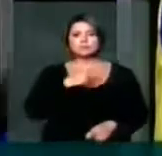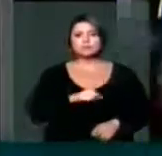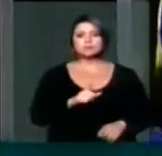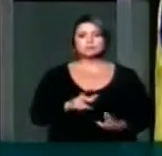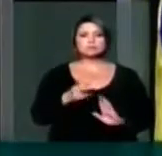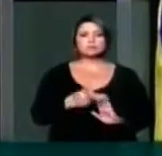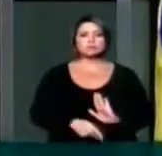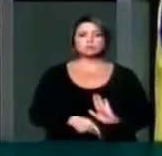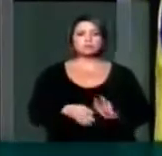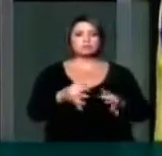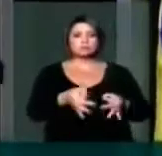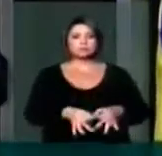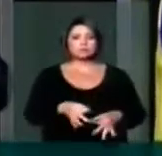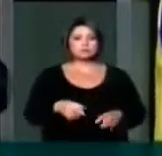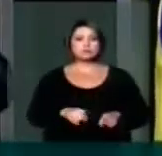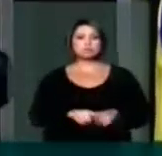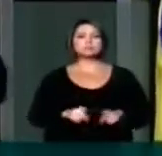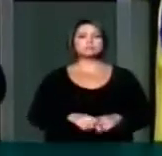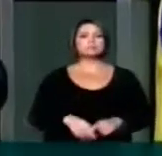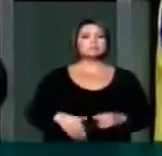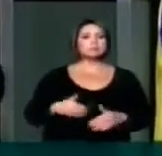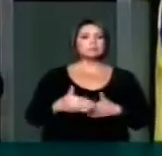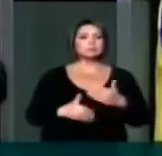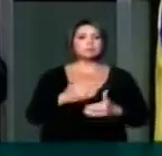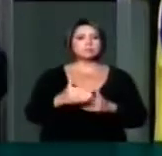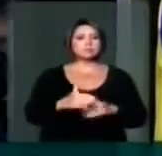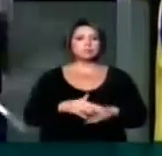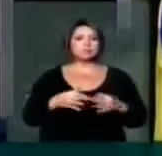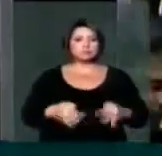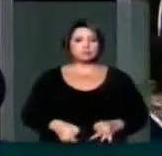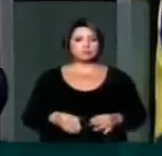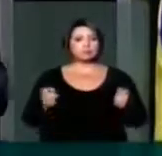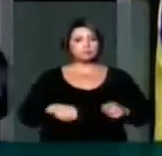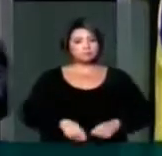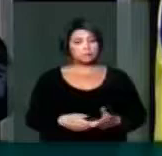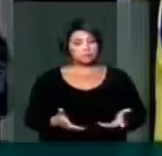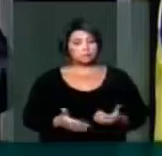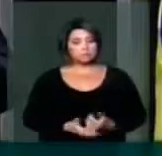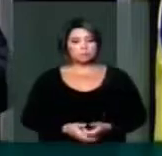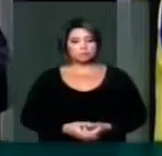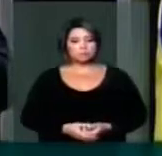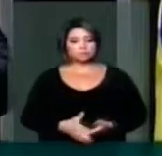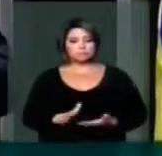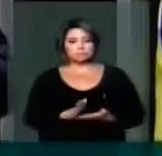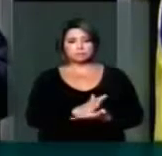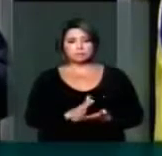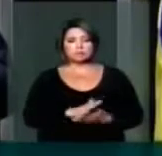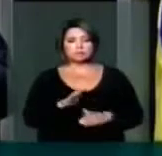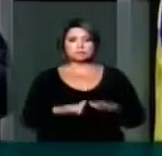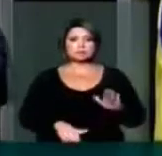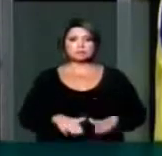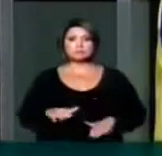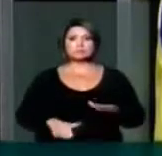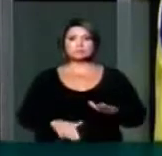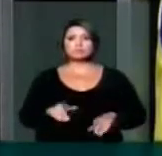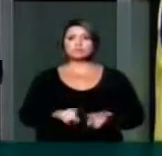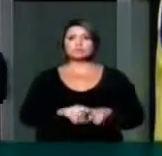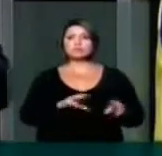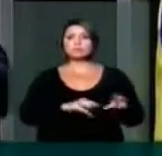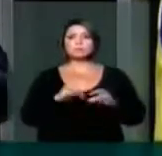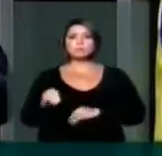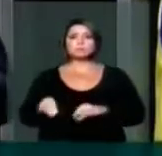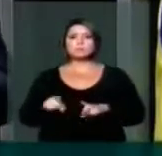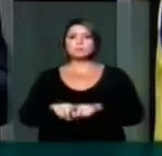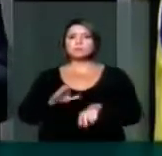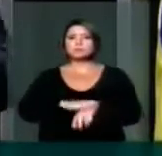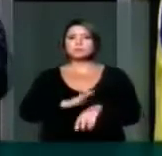com o projeto ideal, mas estamos com o projeto possível. Em algum momento, adiou-se essa